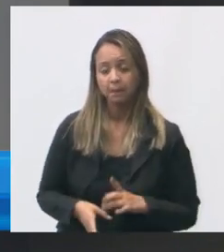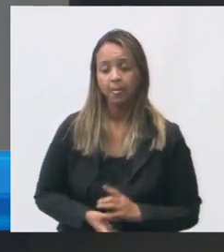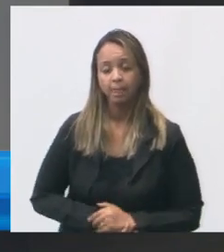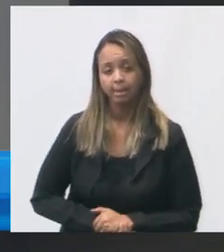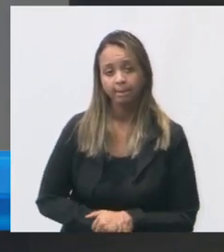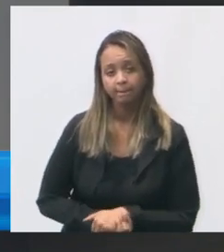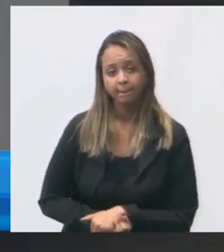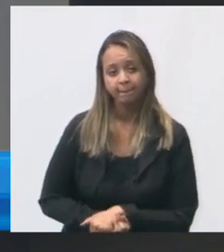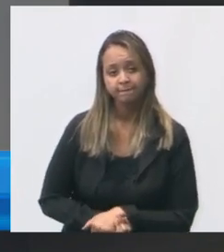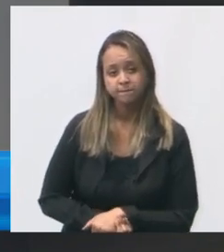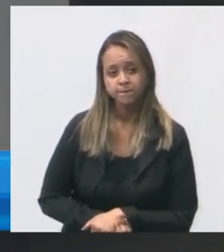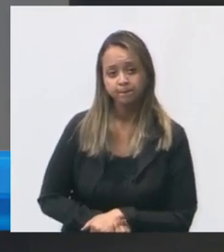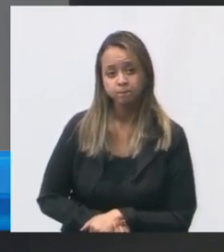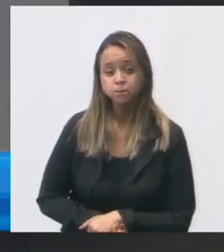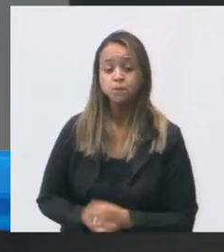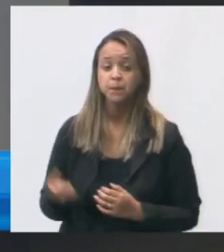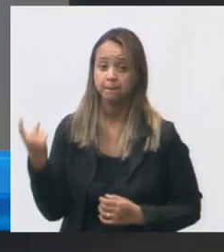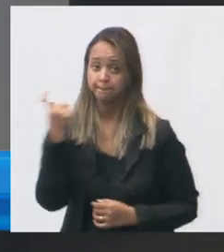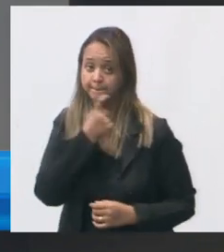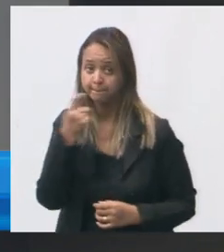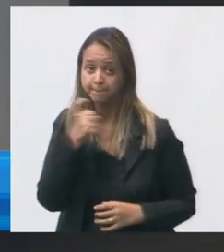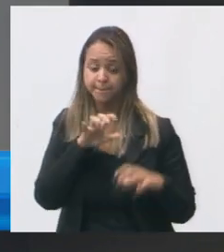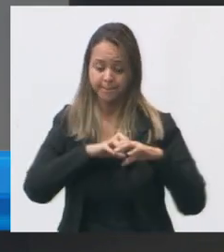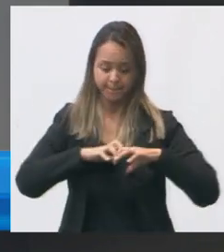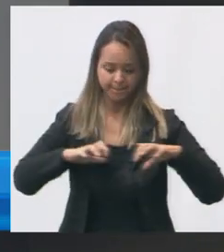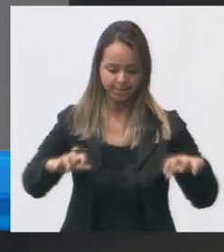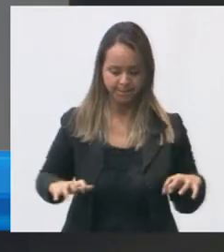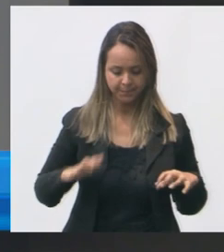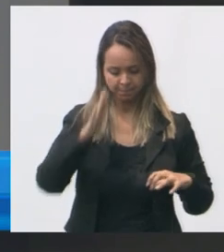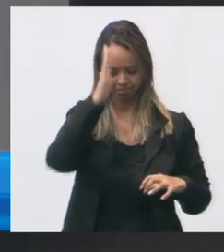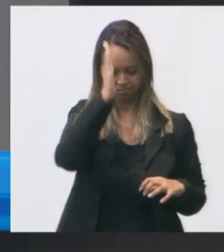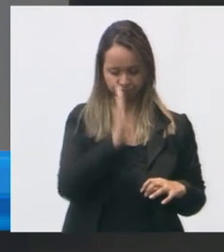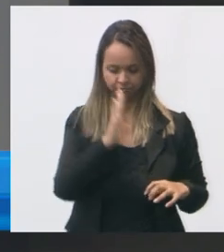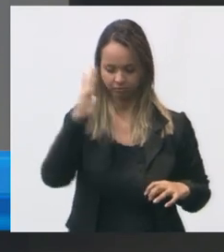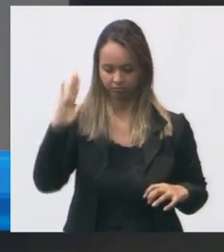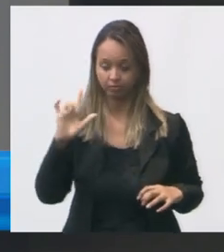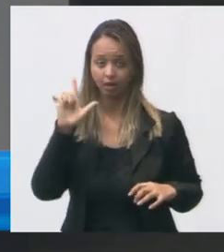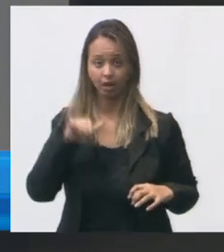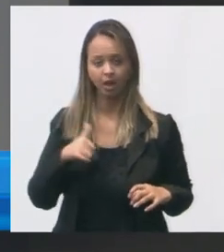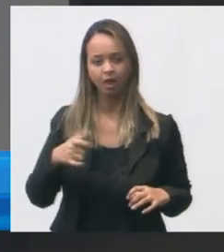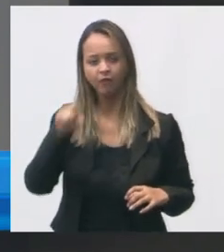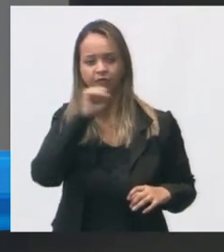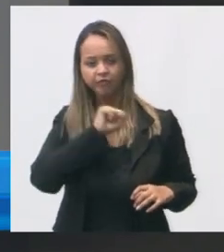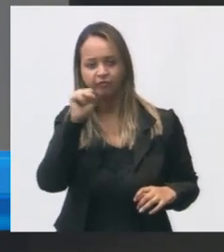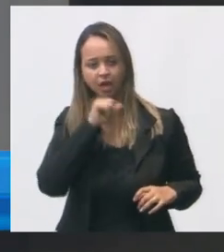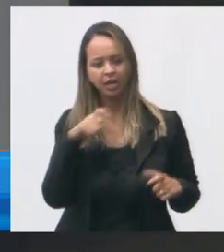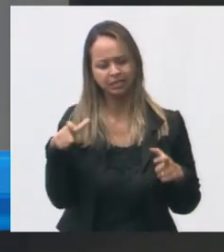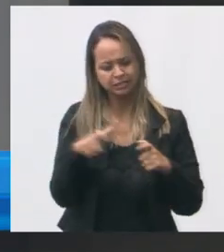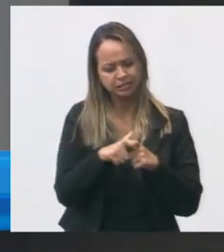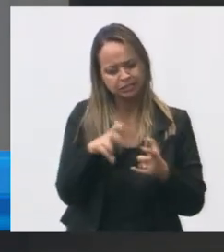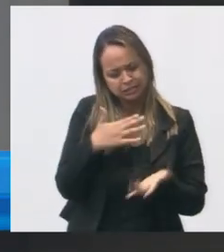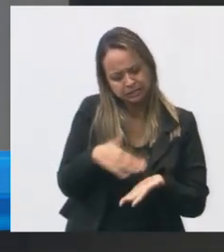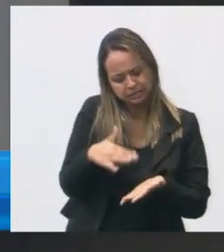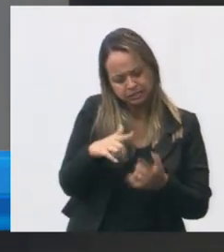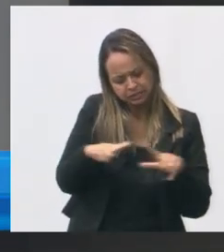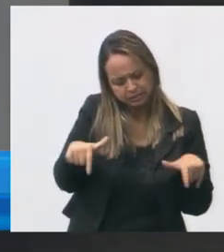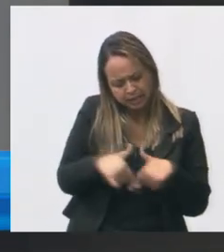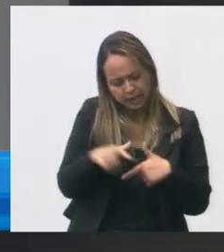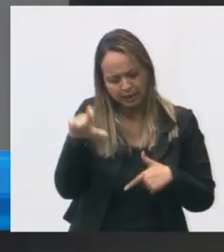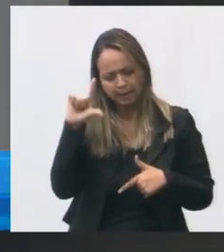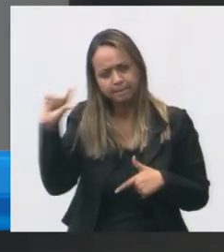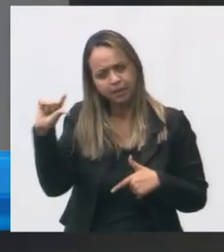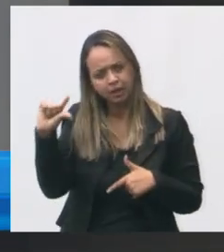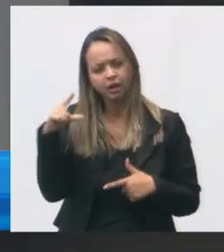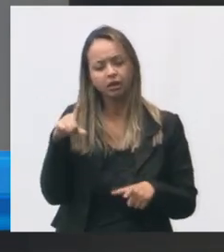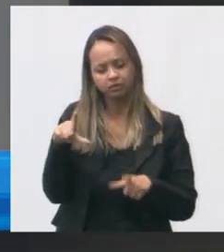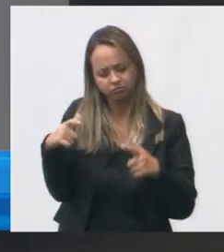da questão da da odonto para dividir também é o padrão antigo aqui uma sala pequena então essas são as fotos